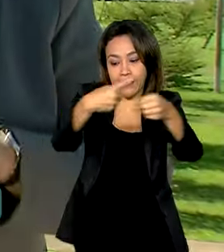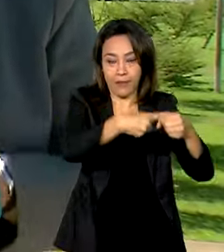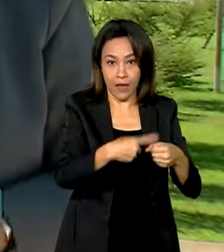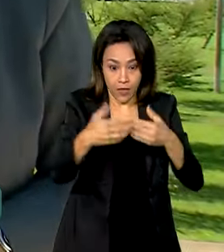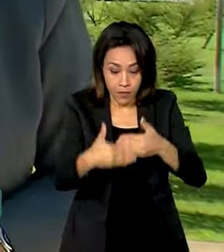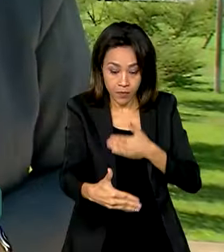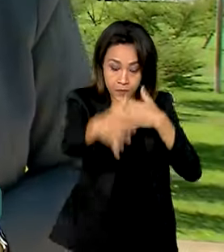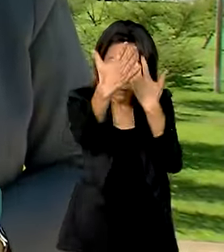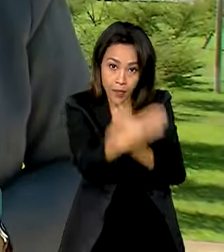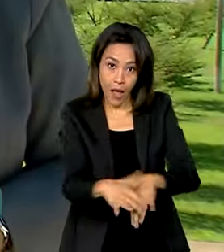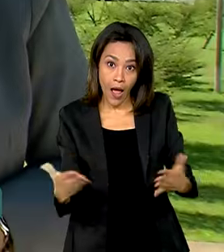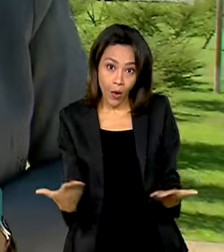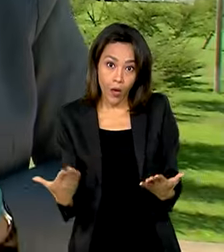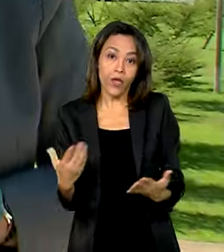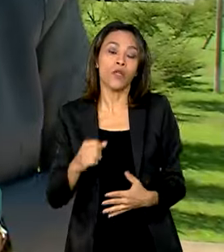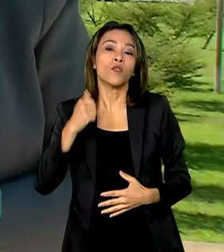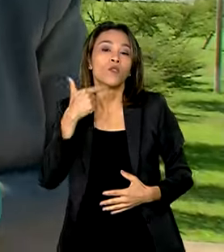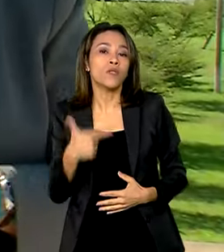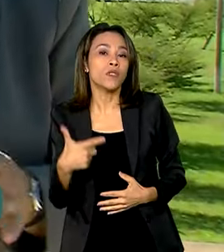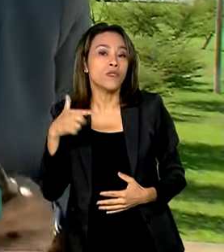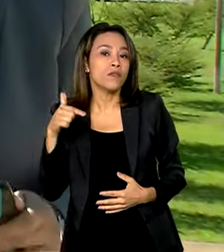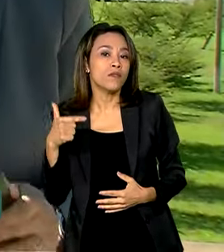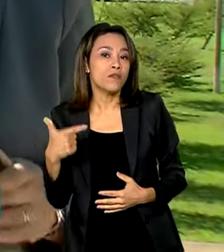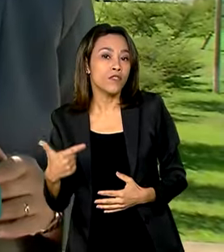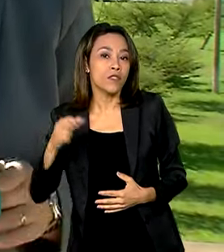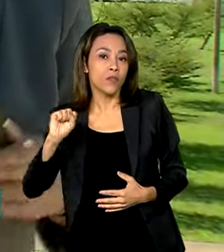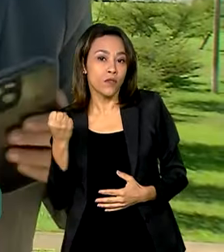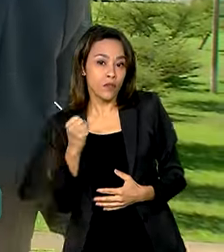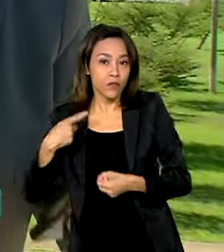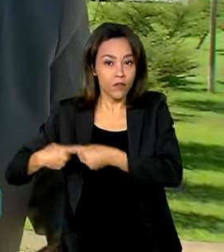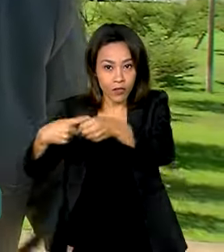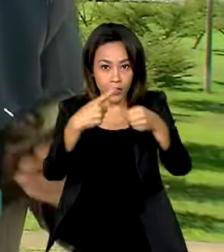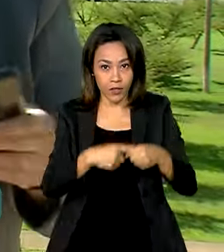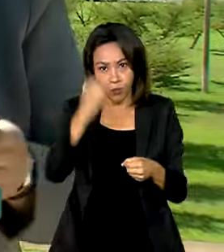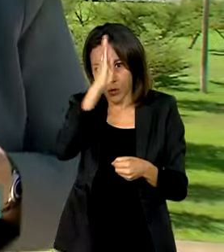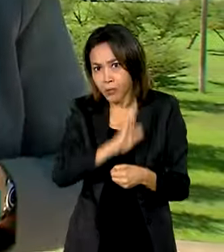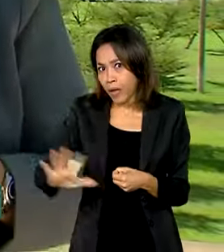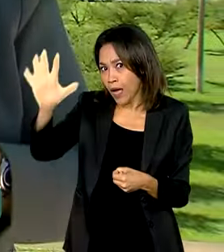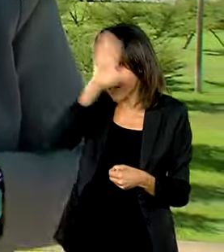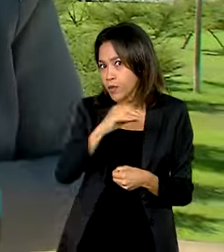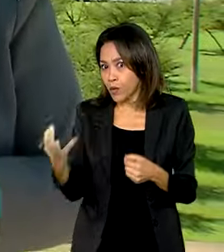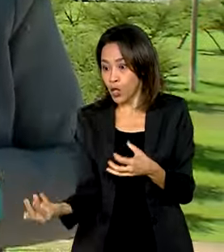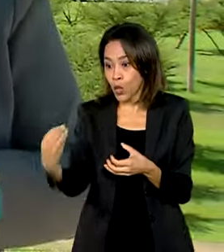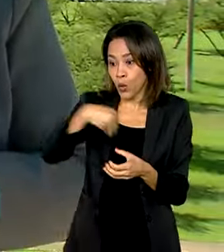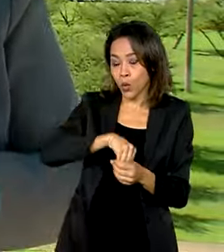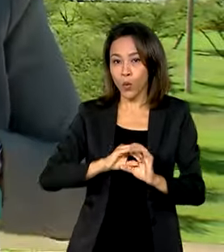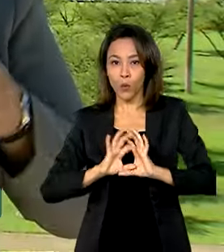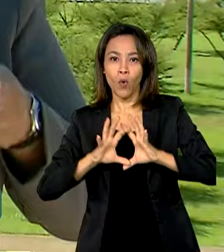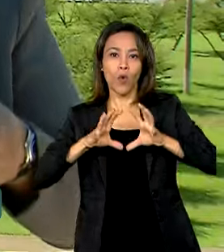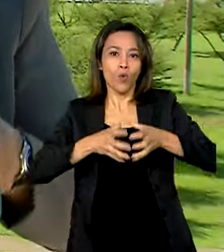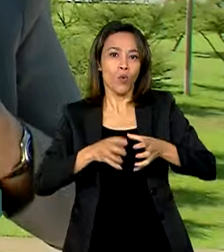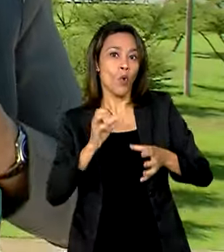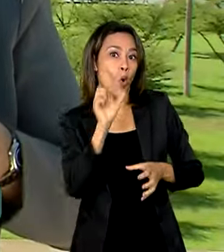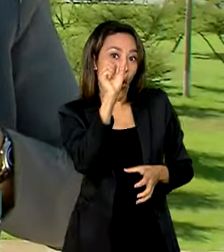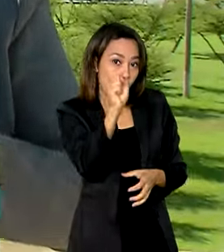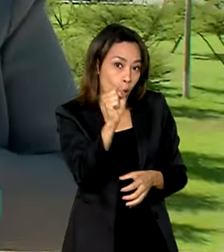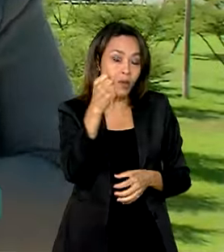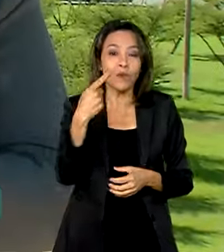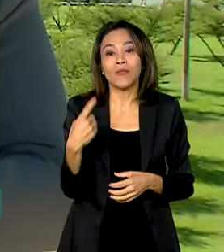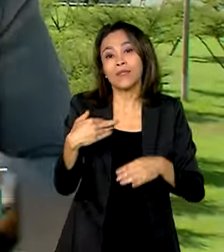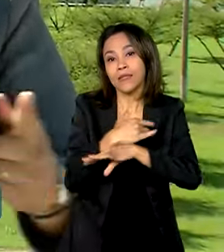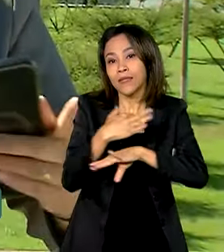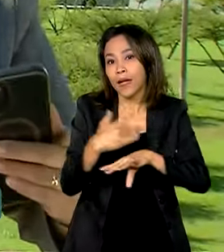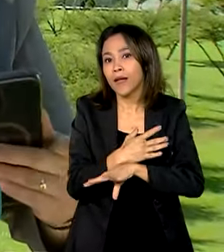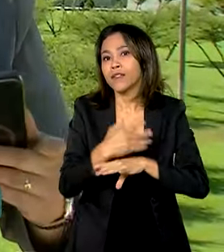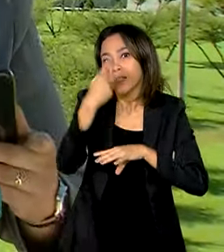Agora, são 228 municípios em todo o país. E foram oito cidades que foram incluídas, todas elas ficam no Goiás, na região